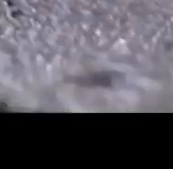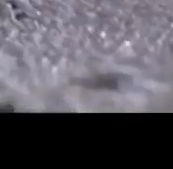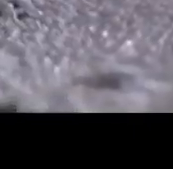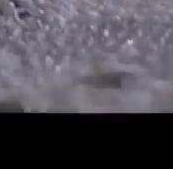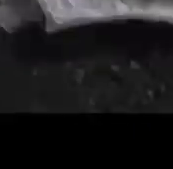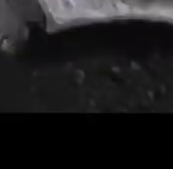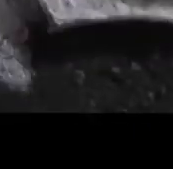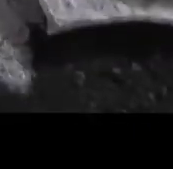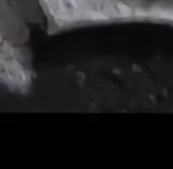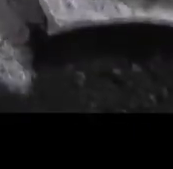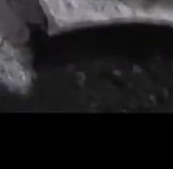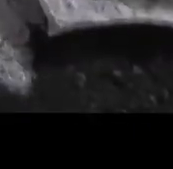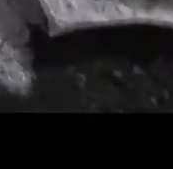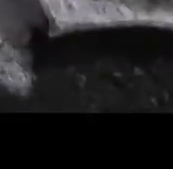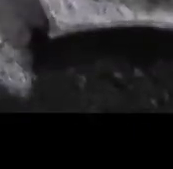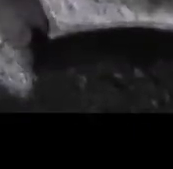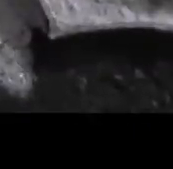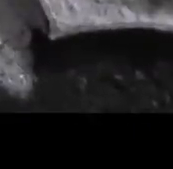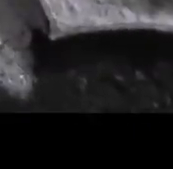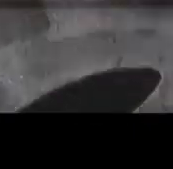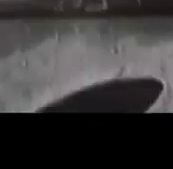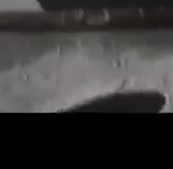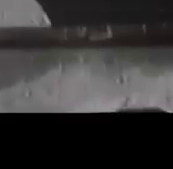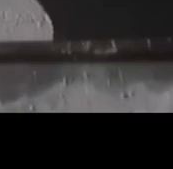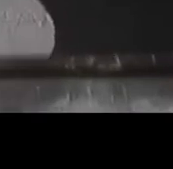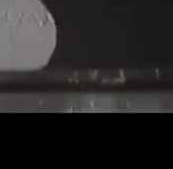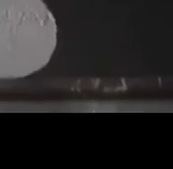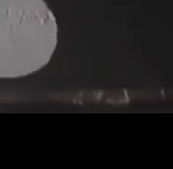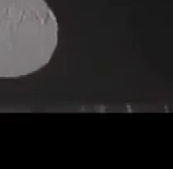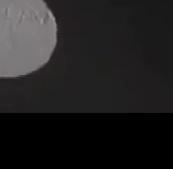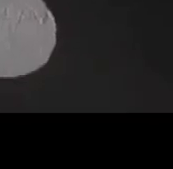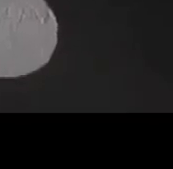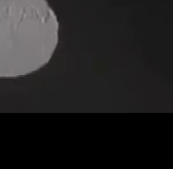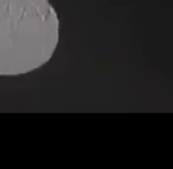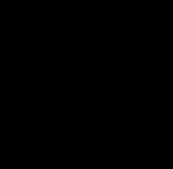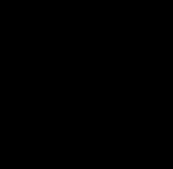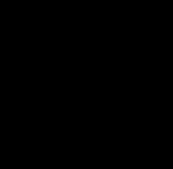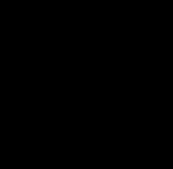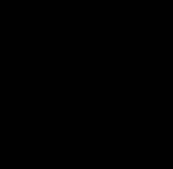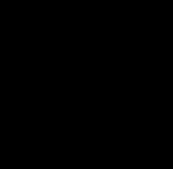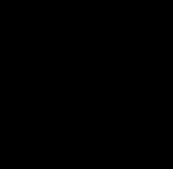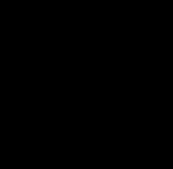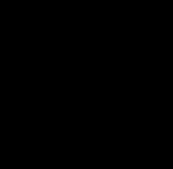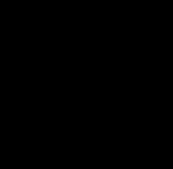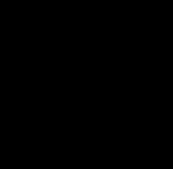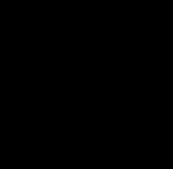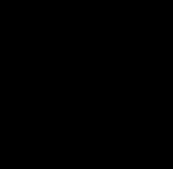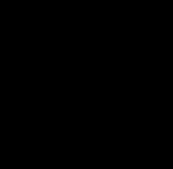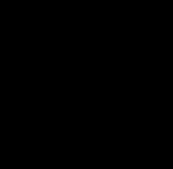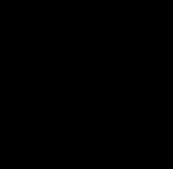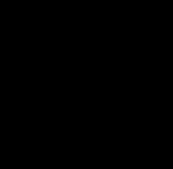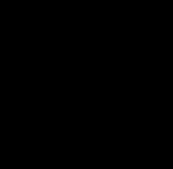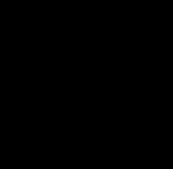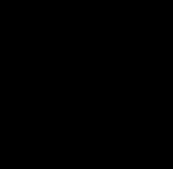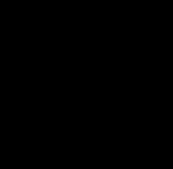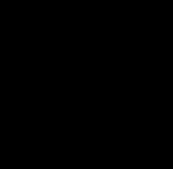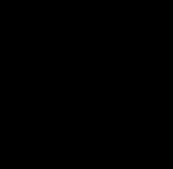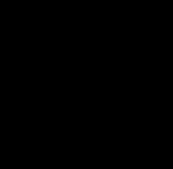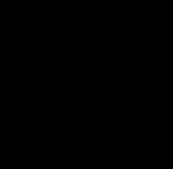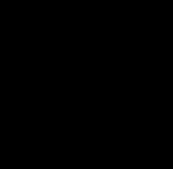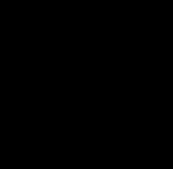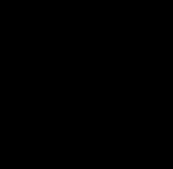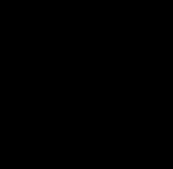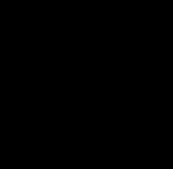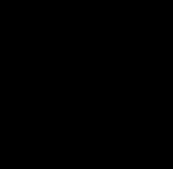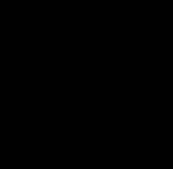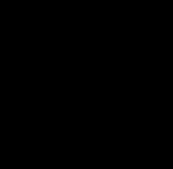histórias. E agora, precisa da tua ajuda. Participe da campanha 18 é pouco. O Vida Urgente quer continuar salvando vidas.